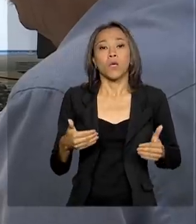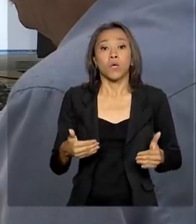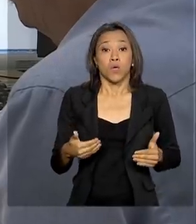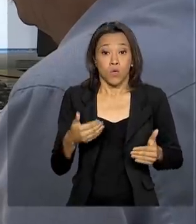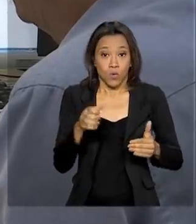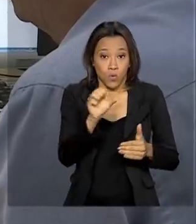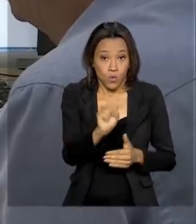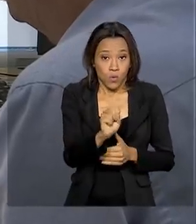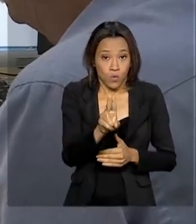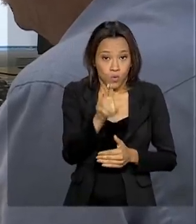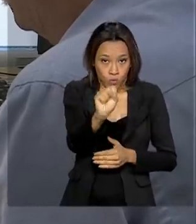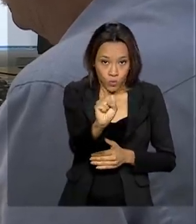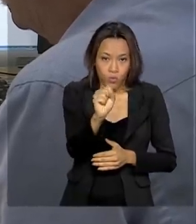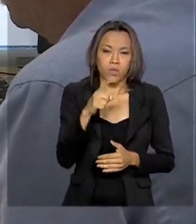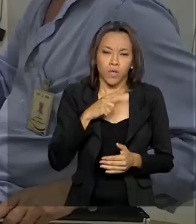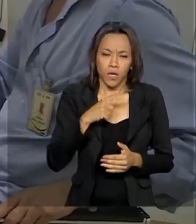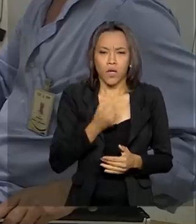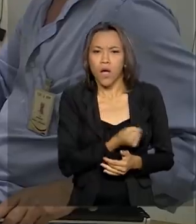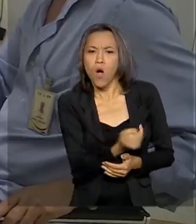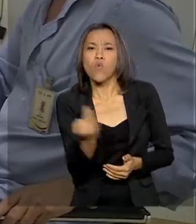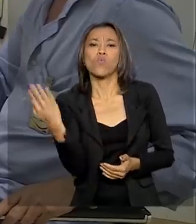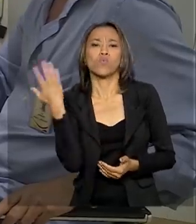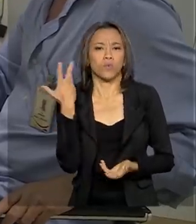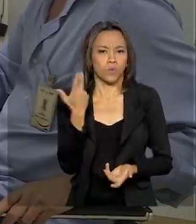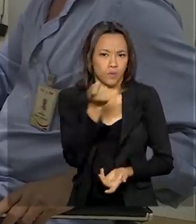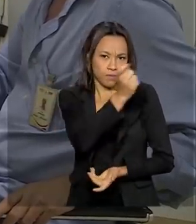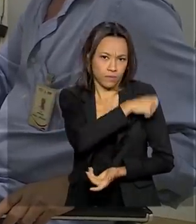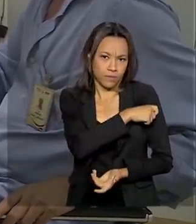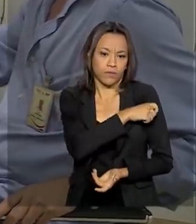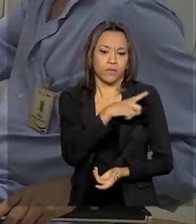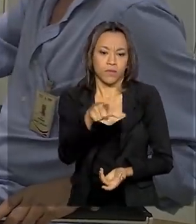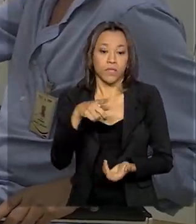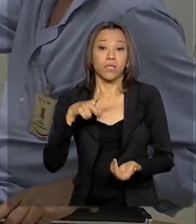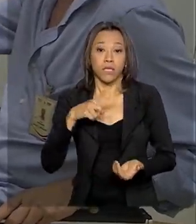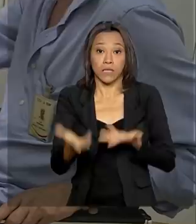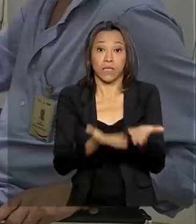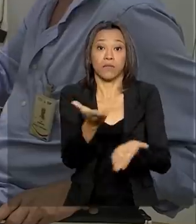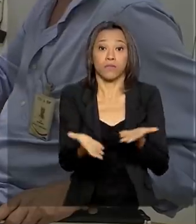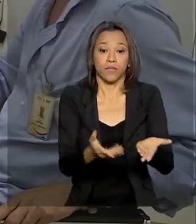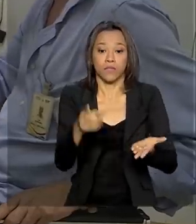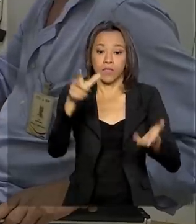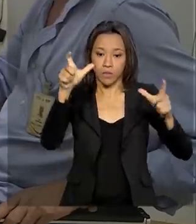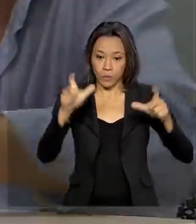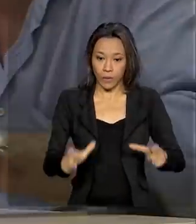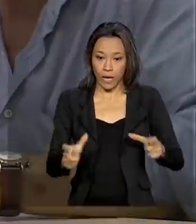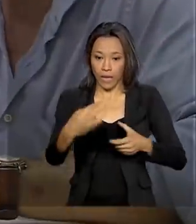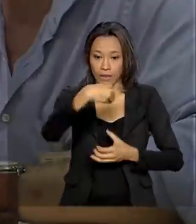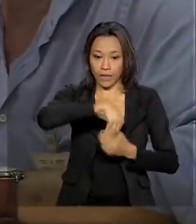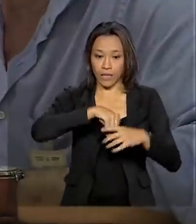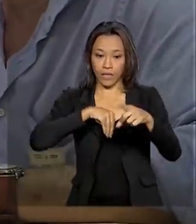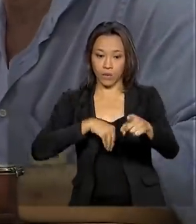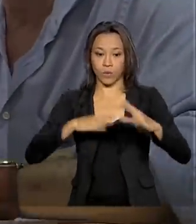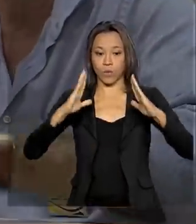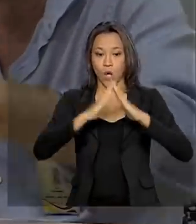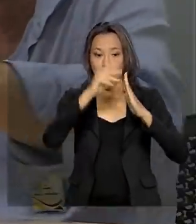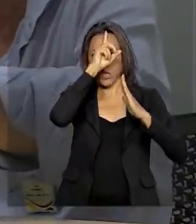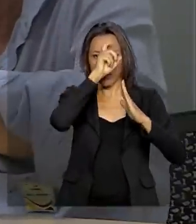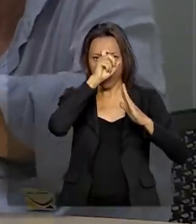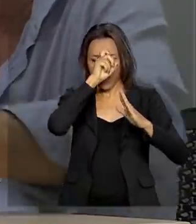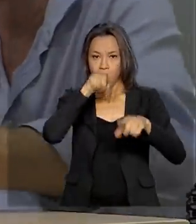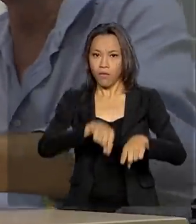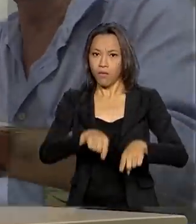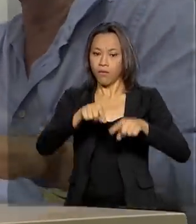disponibiliza alguns serviços. Um deles é essa sala do viajante no Agarram, que já funciona há